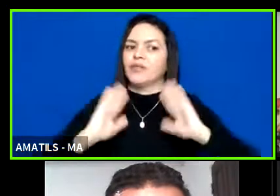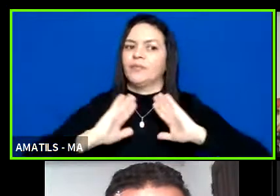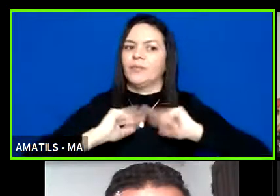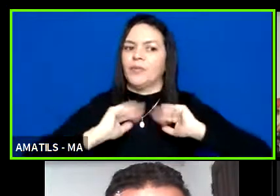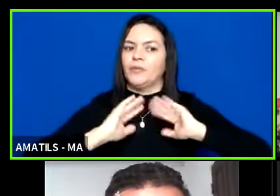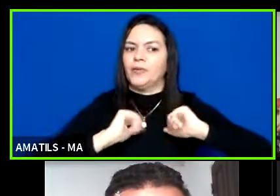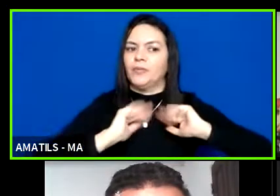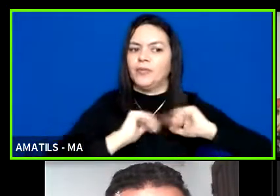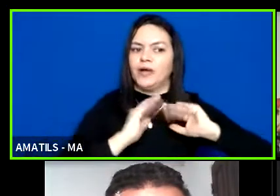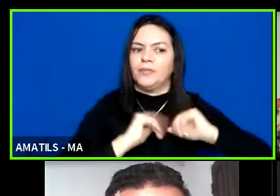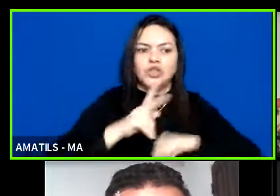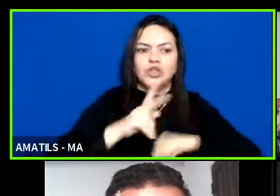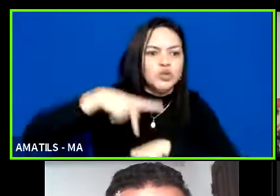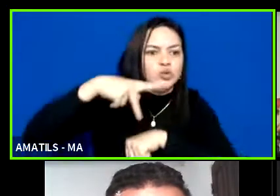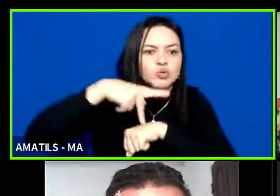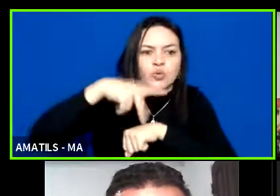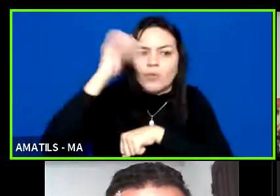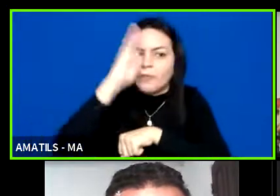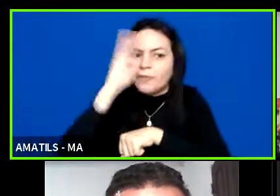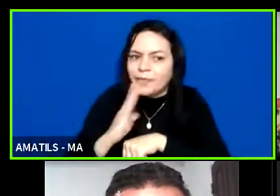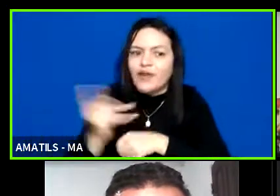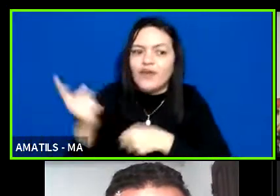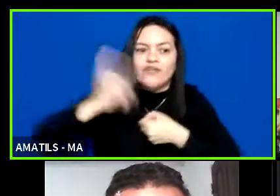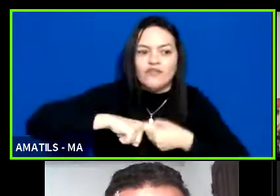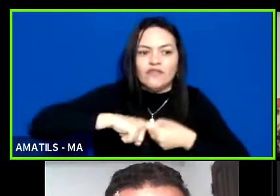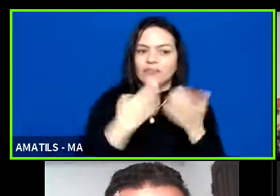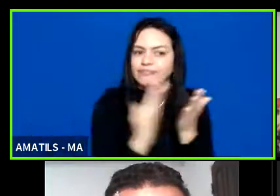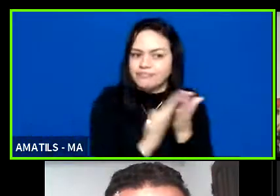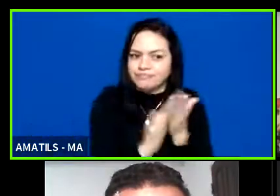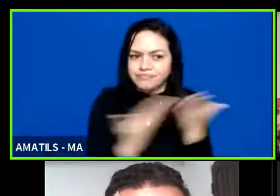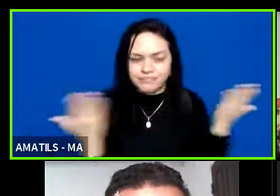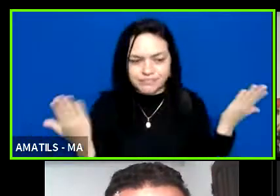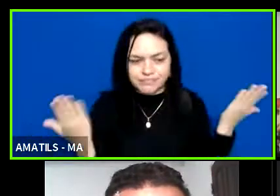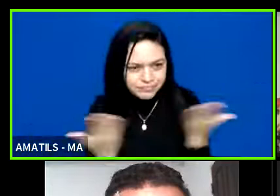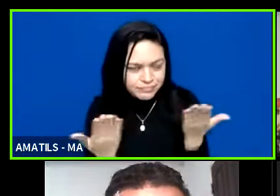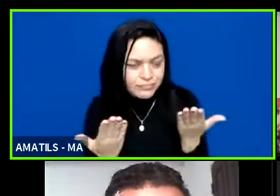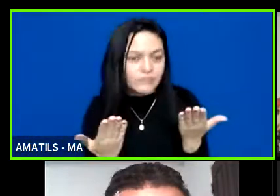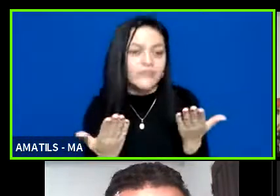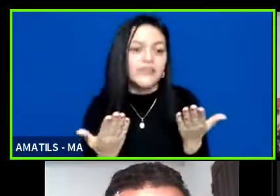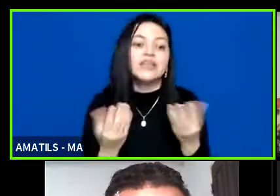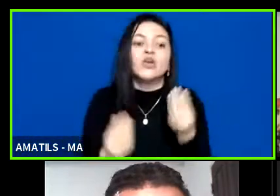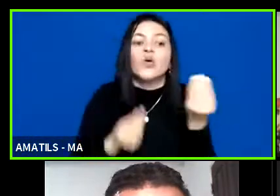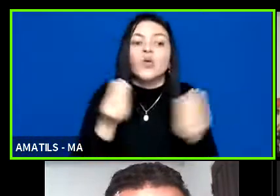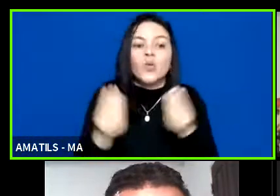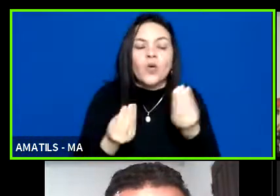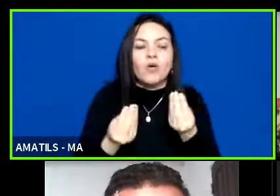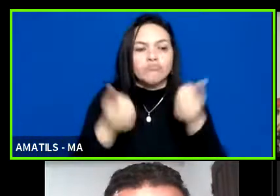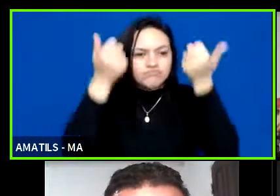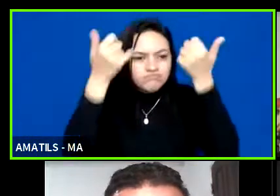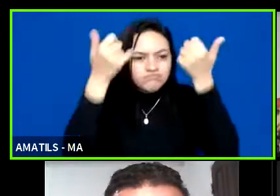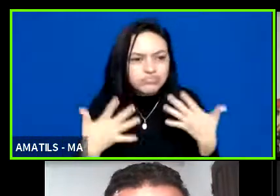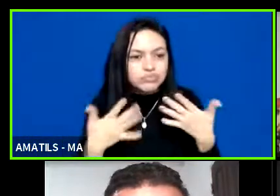país está vivendo nesse momento. Como foi bem dito na apresentação,